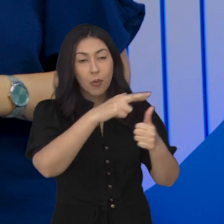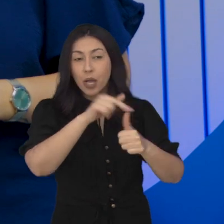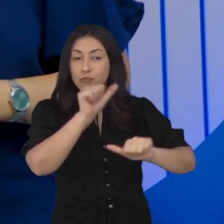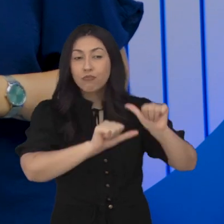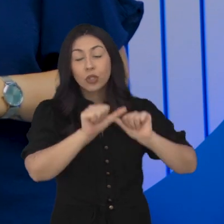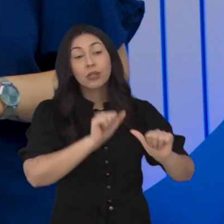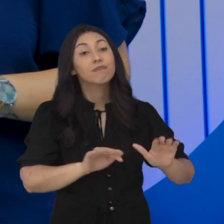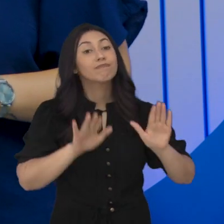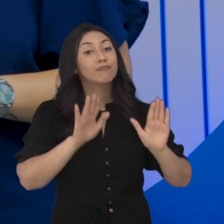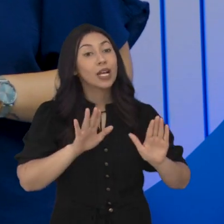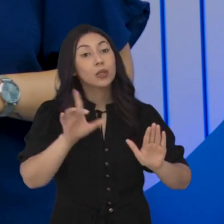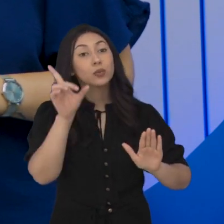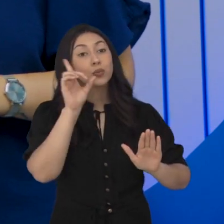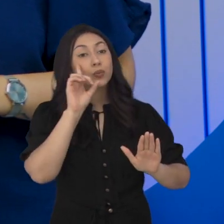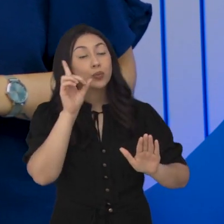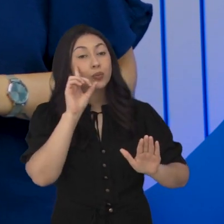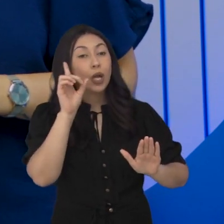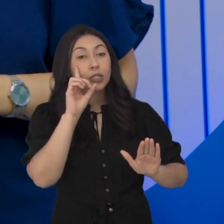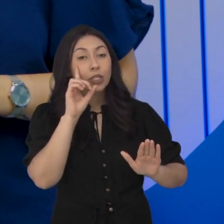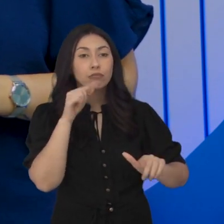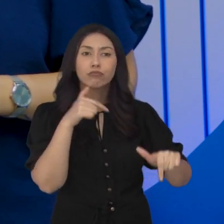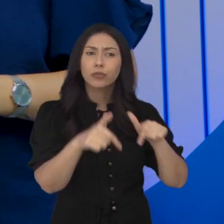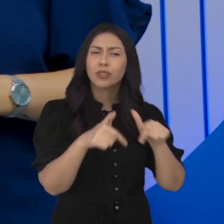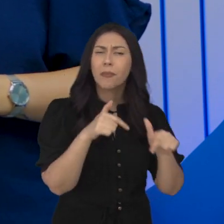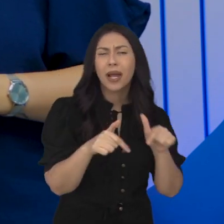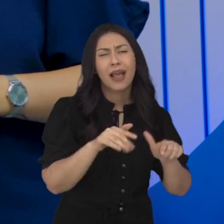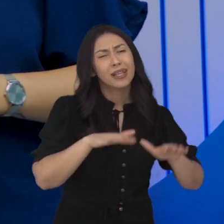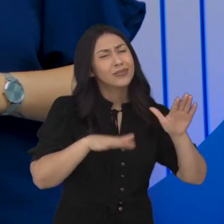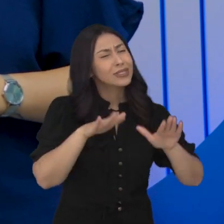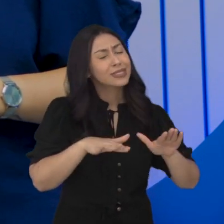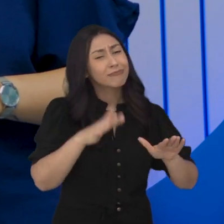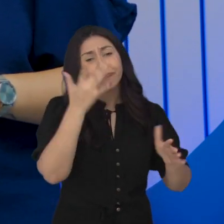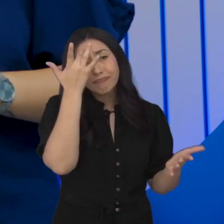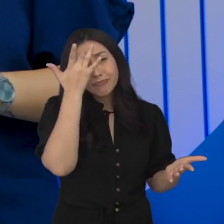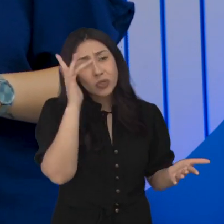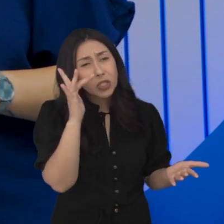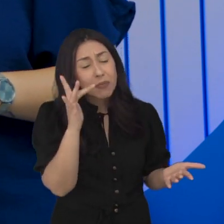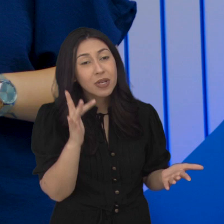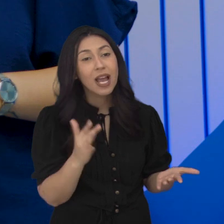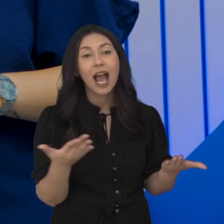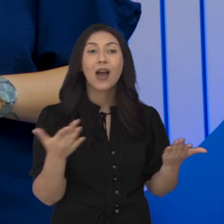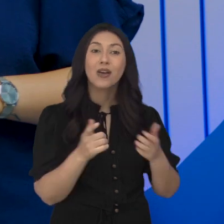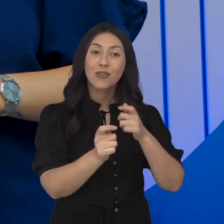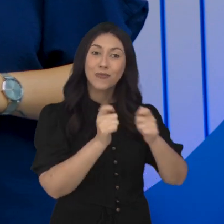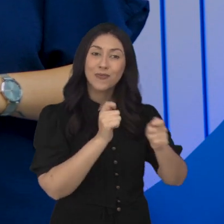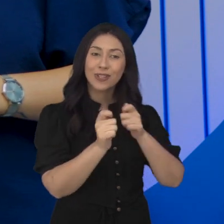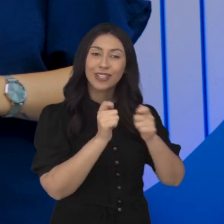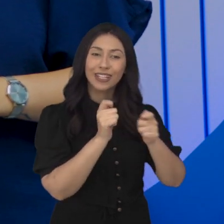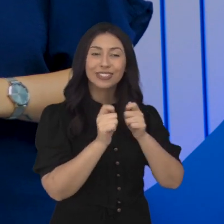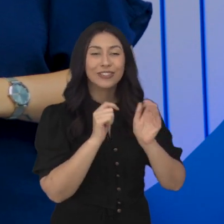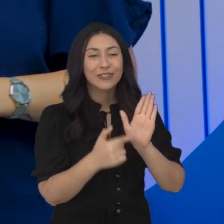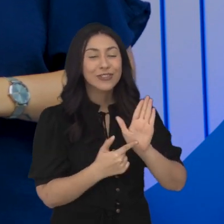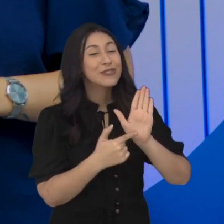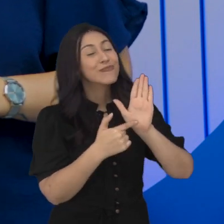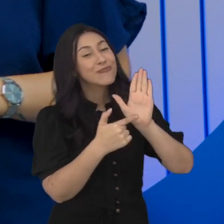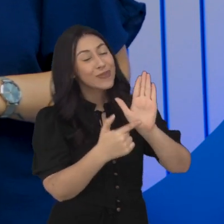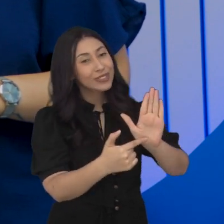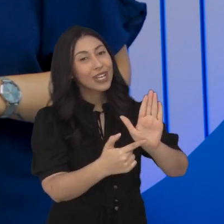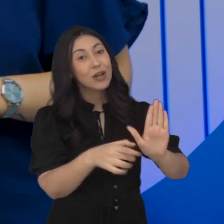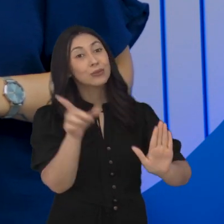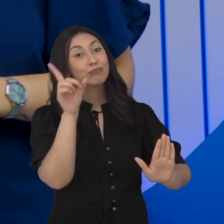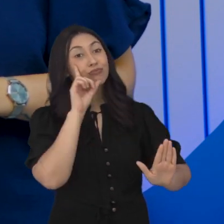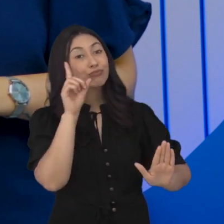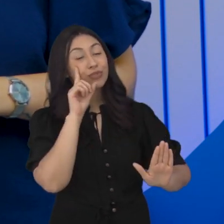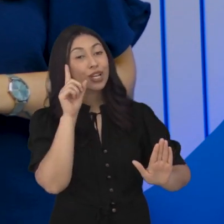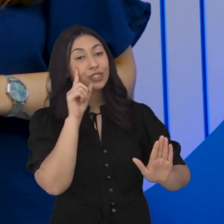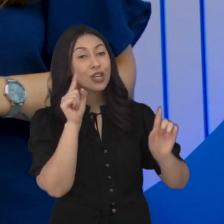né Marina? Mas a rotina de trabalho de um concursado parece distante da população às vezes. Na reportagem a seguir, nós vamos mostrar um